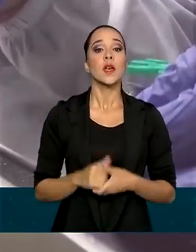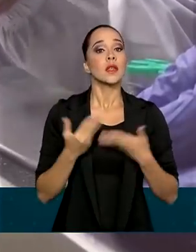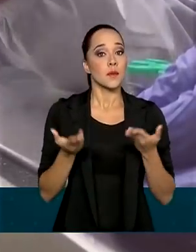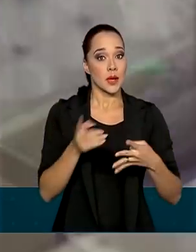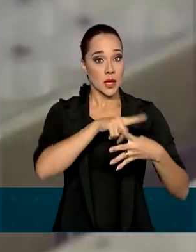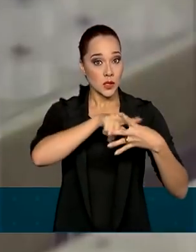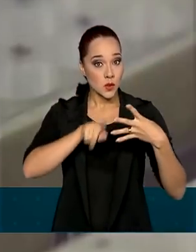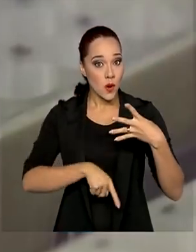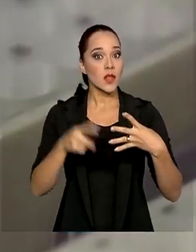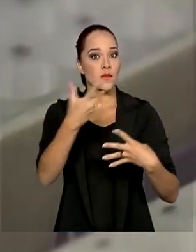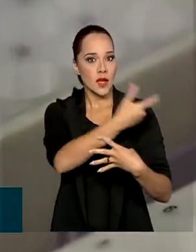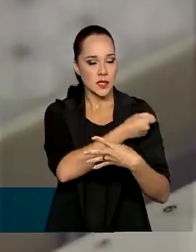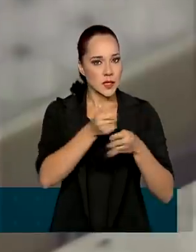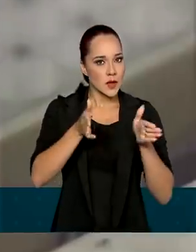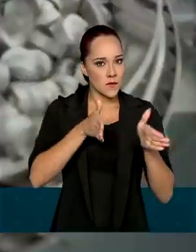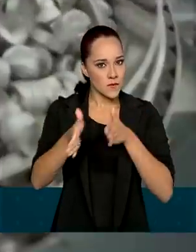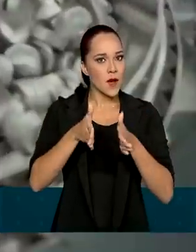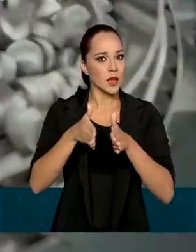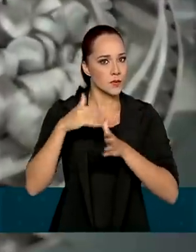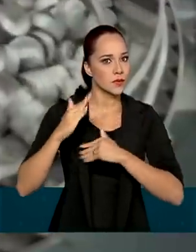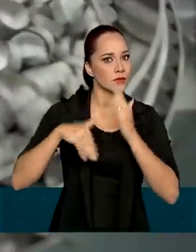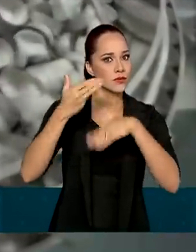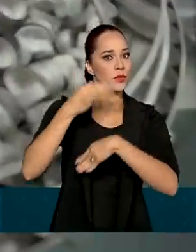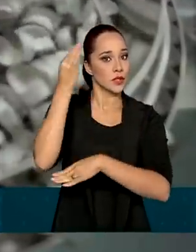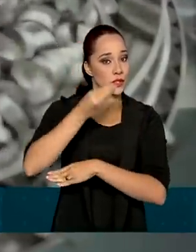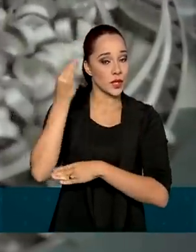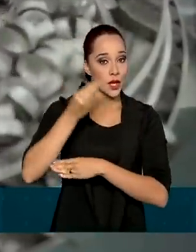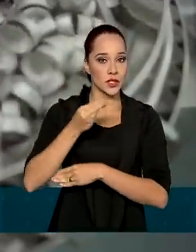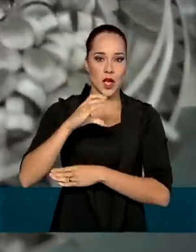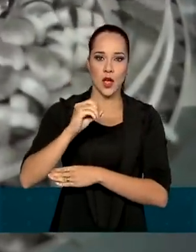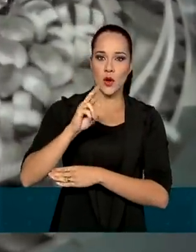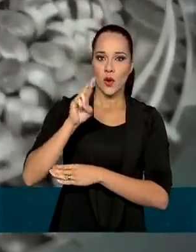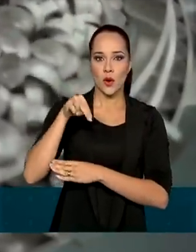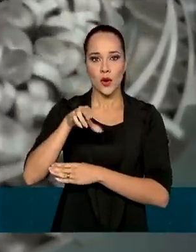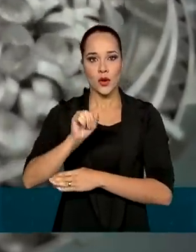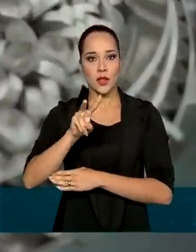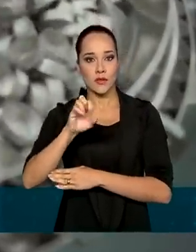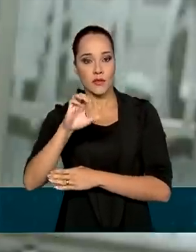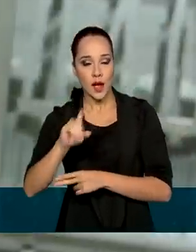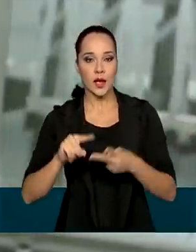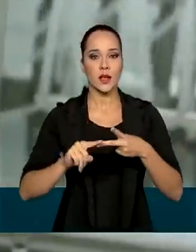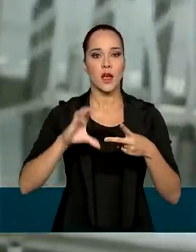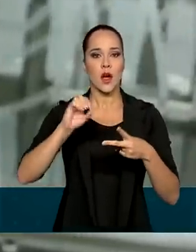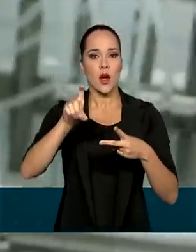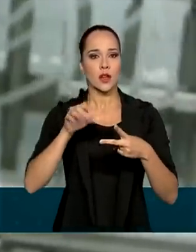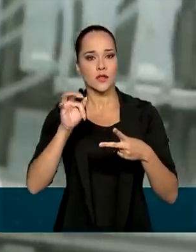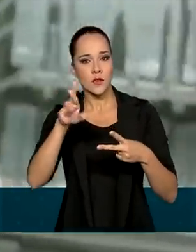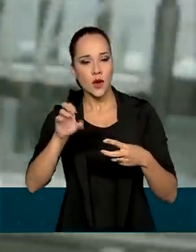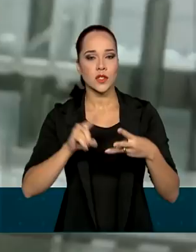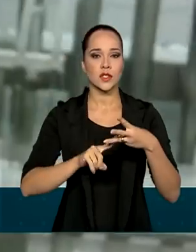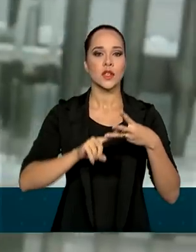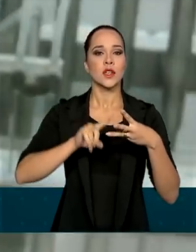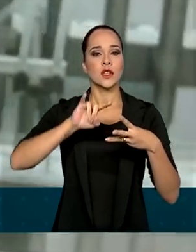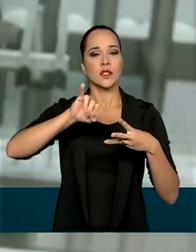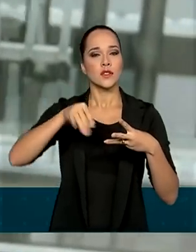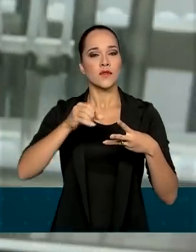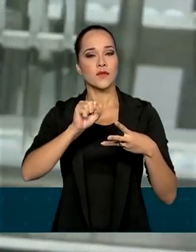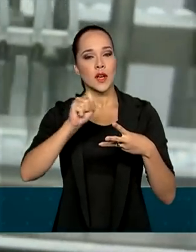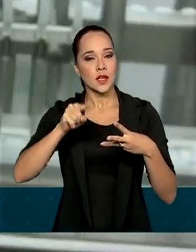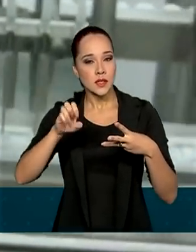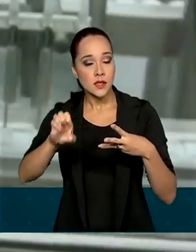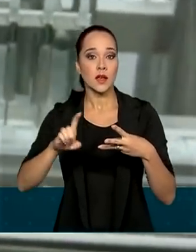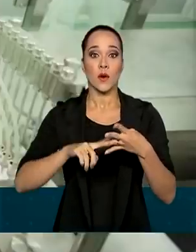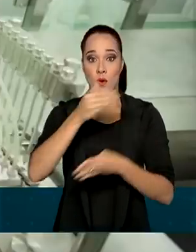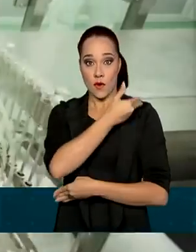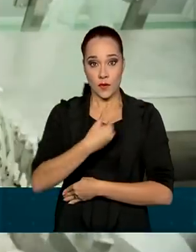quatro vacinas em fase avançada de testes, a Coronavac, a vacina de Oxford, da Pfizer e da Janssen, o governo